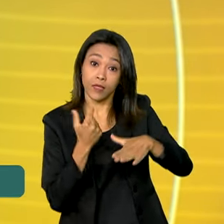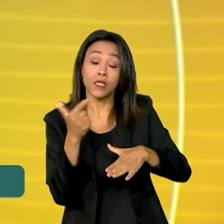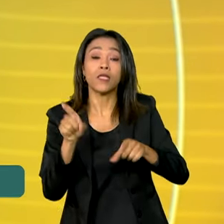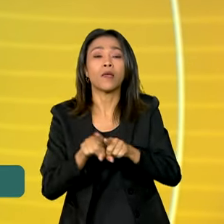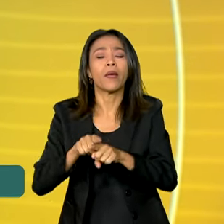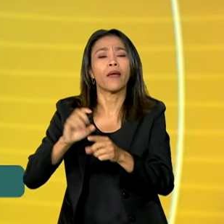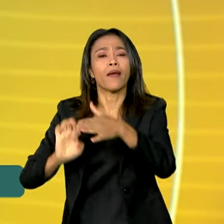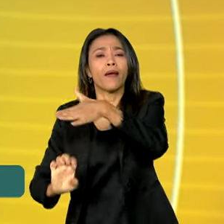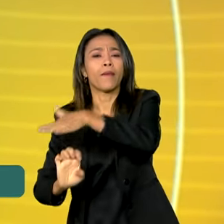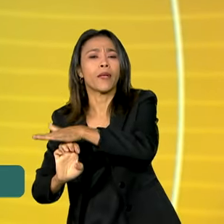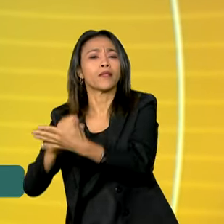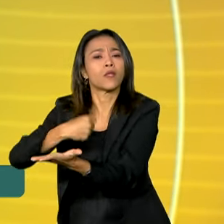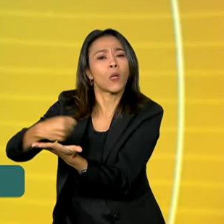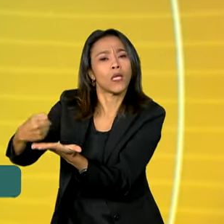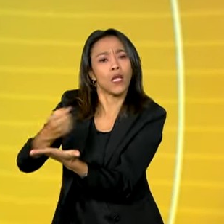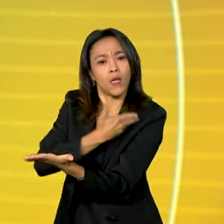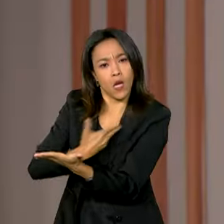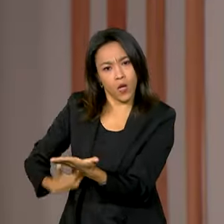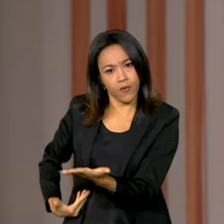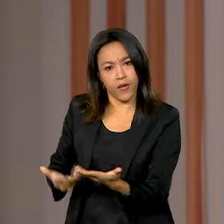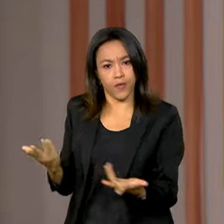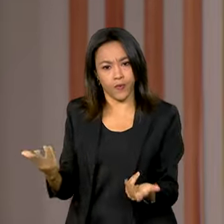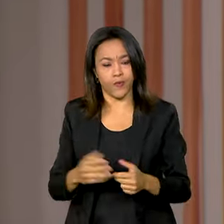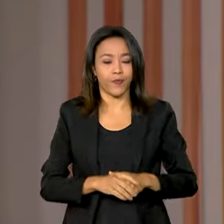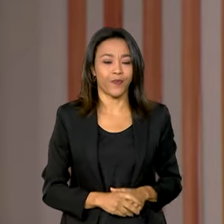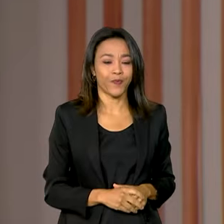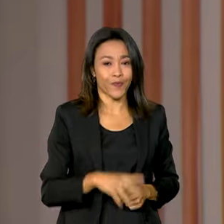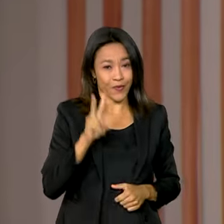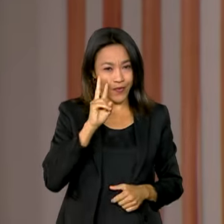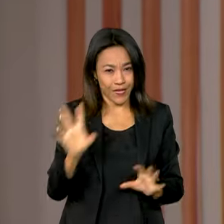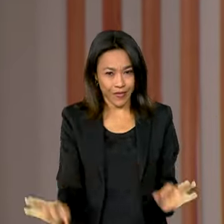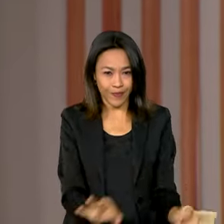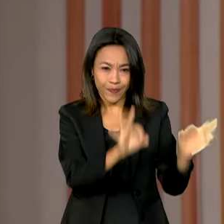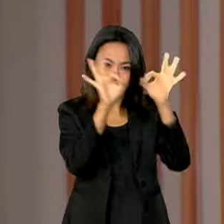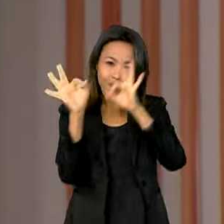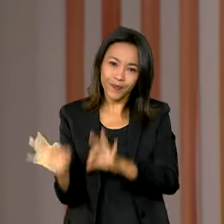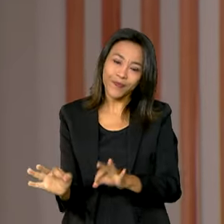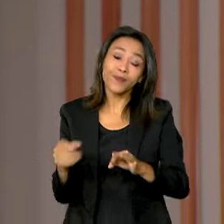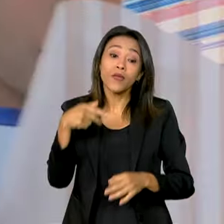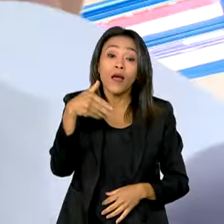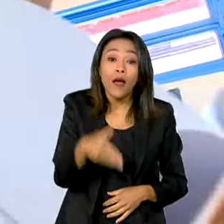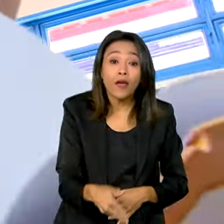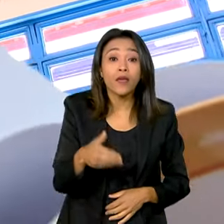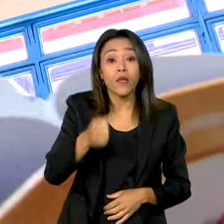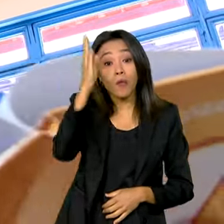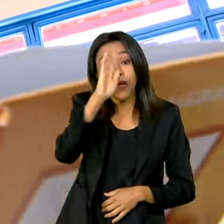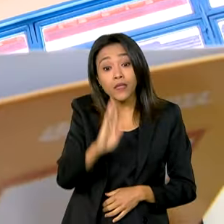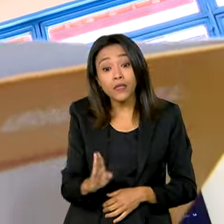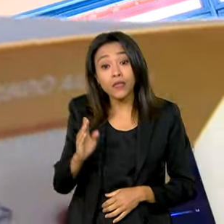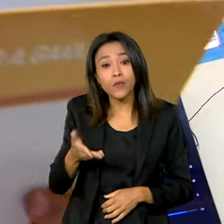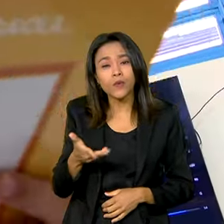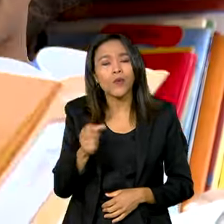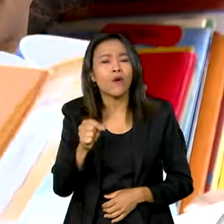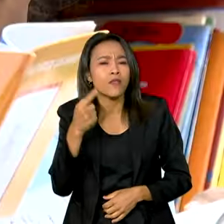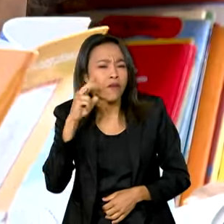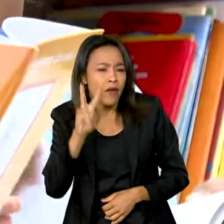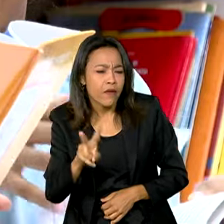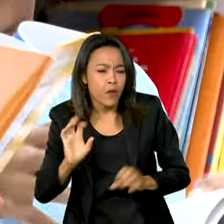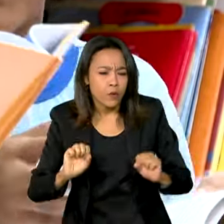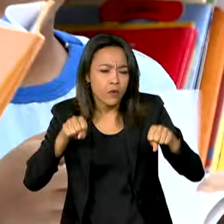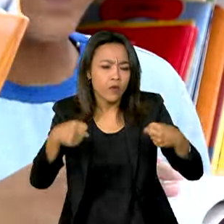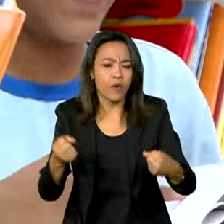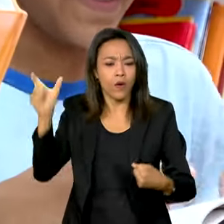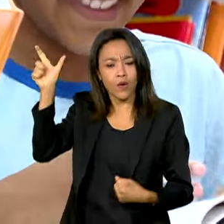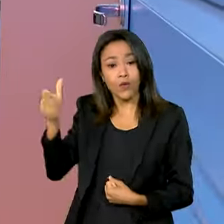contratadas pelo governo. Veja a seguir no quadro Brasil no Rumo Certo. Você vai ver os esforços do governo